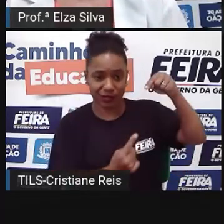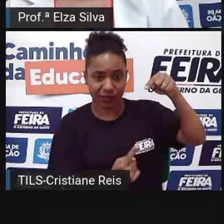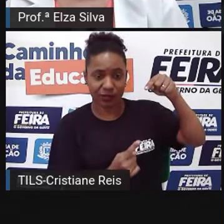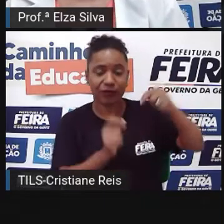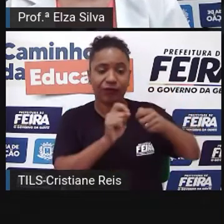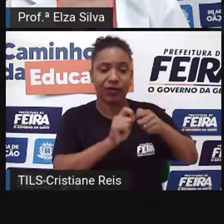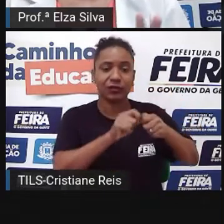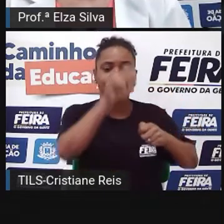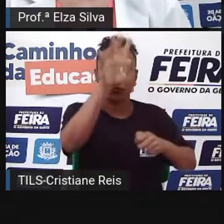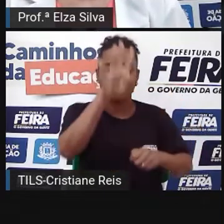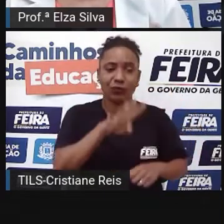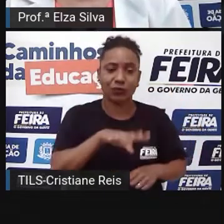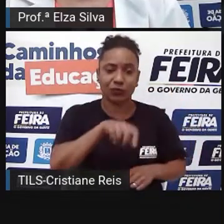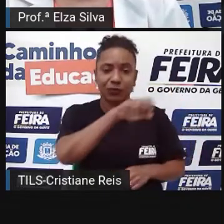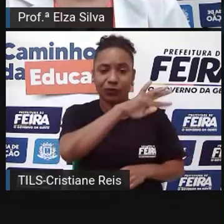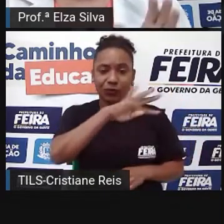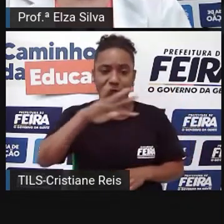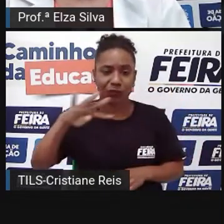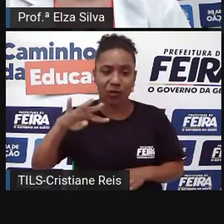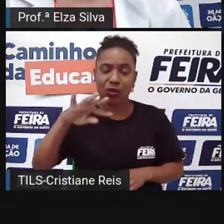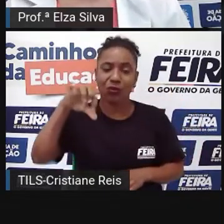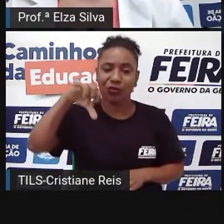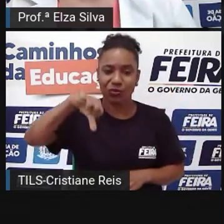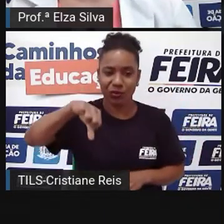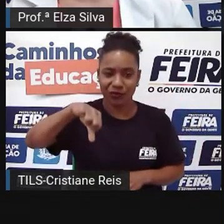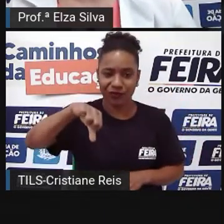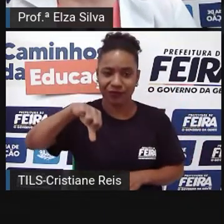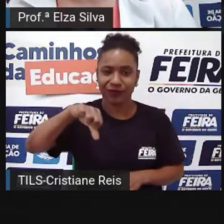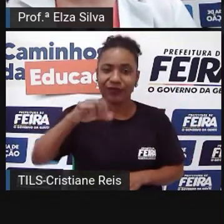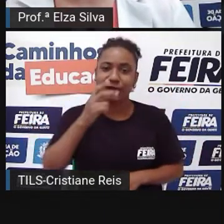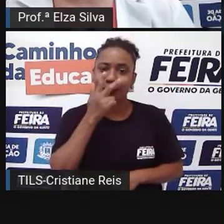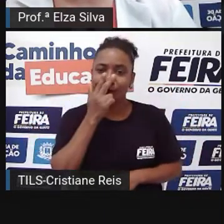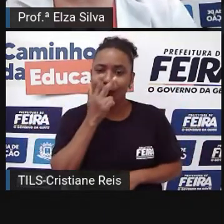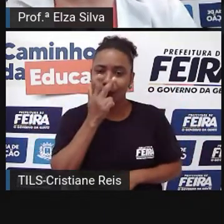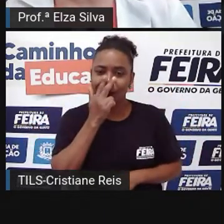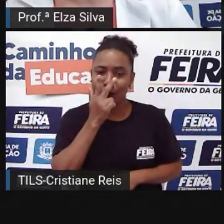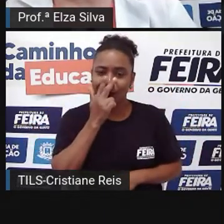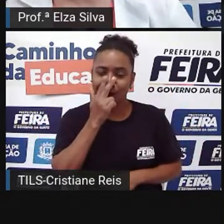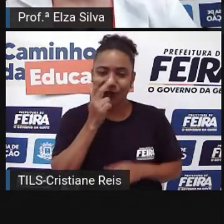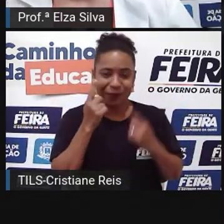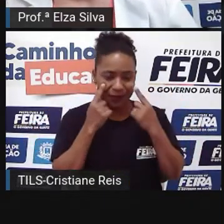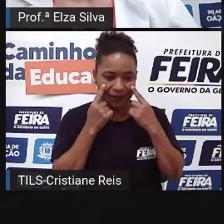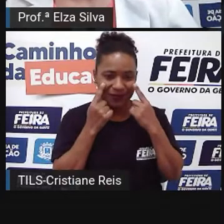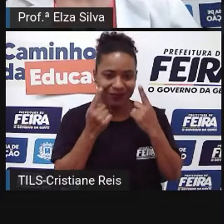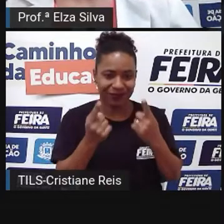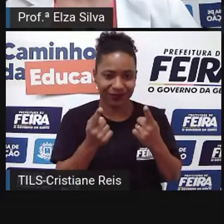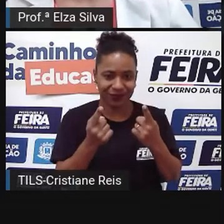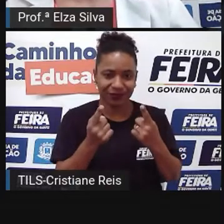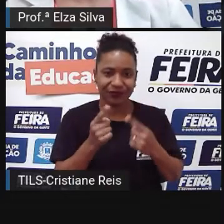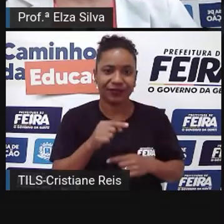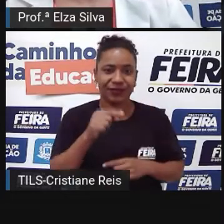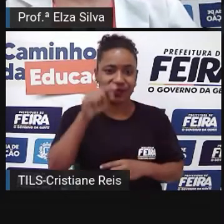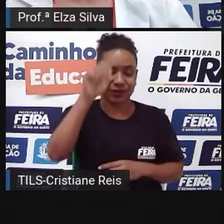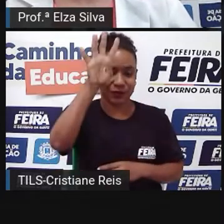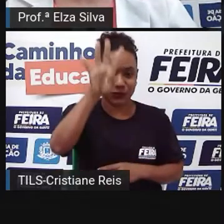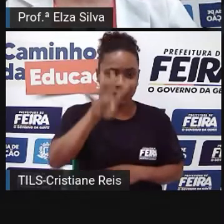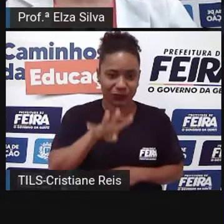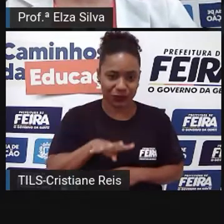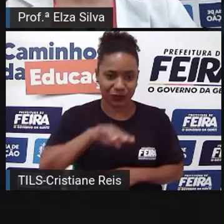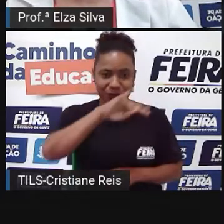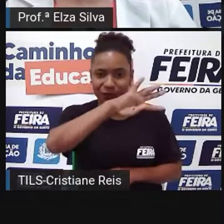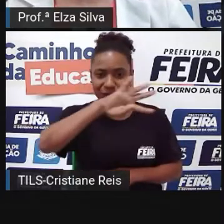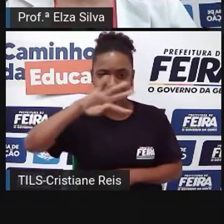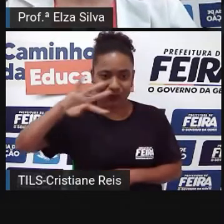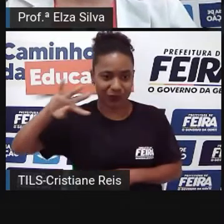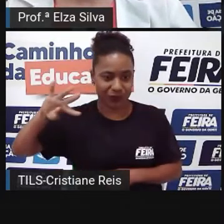nove espaços Assemelhando-se a esta Que eu espelho para vocês na tela Então vejam que aqui Vocês terão que fazer